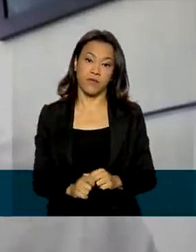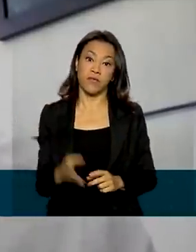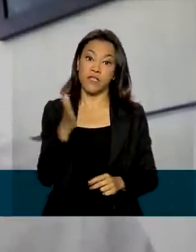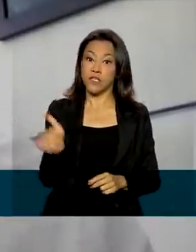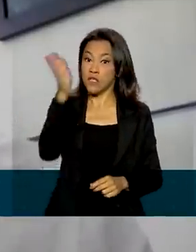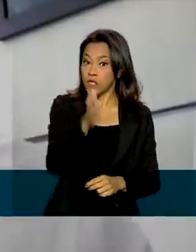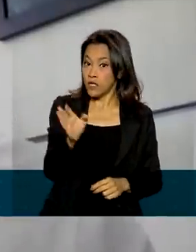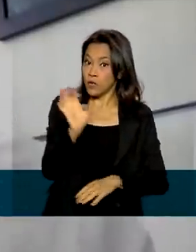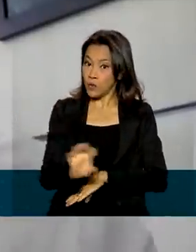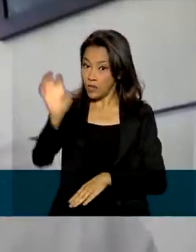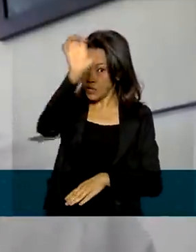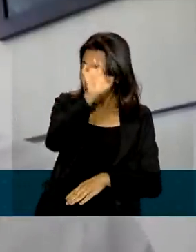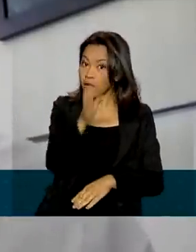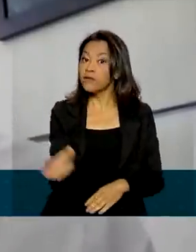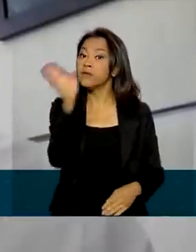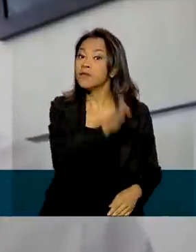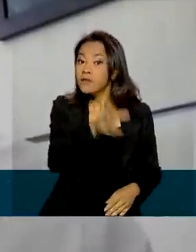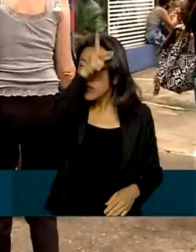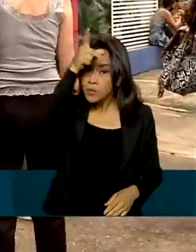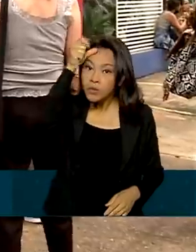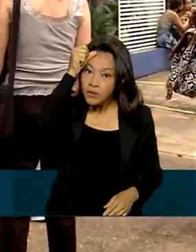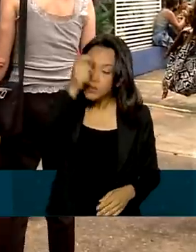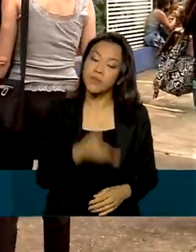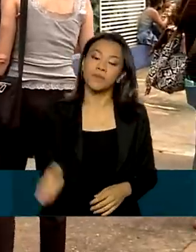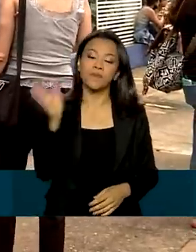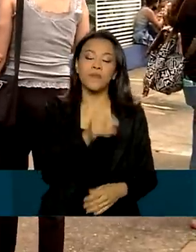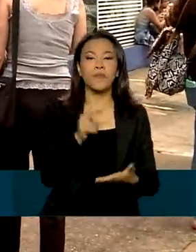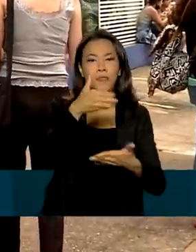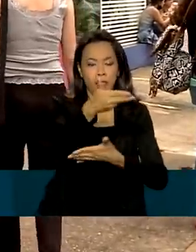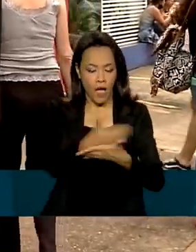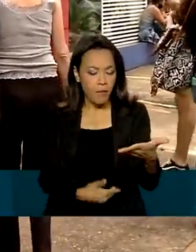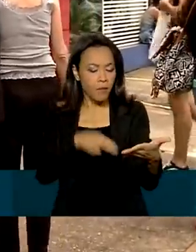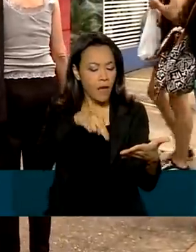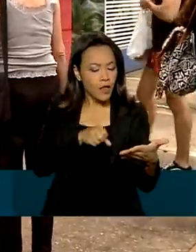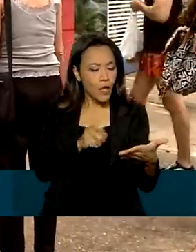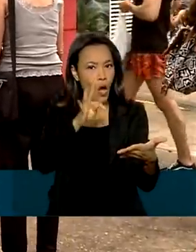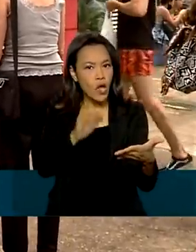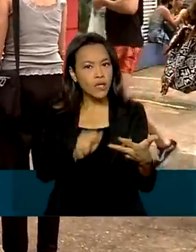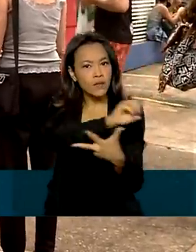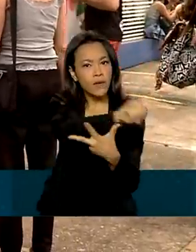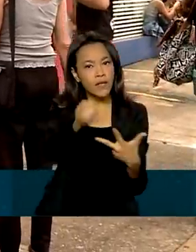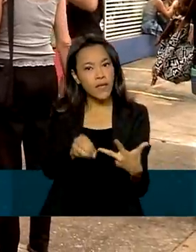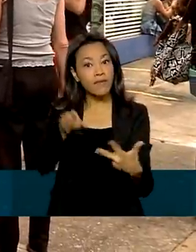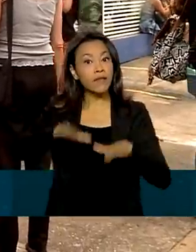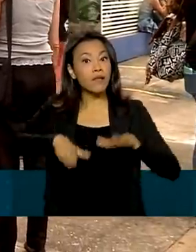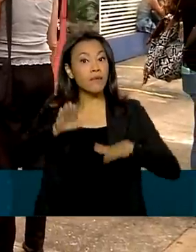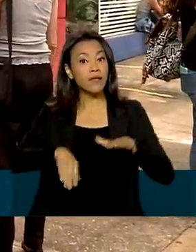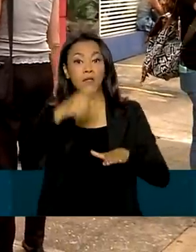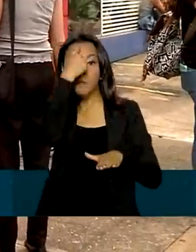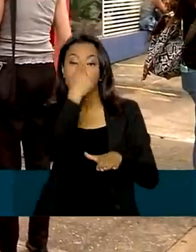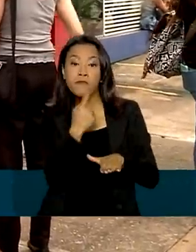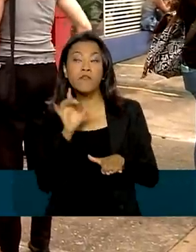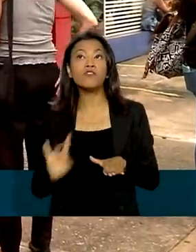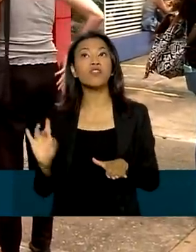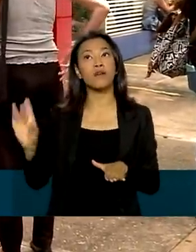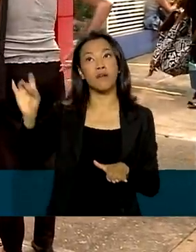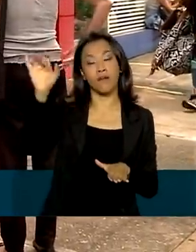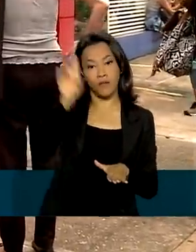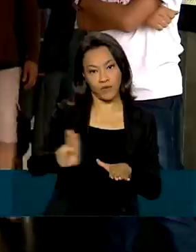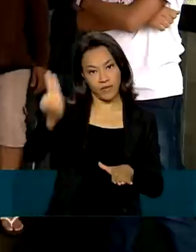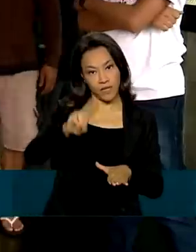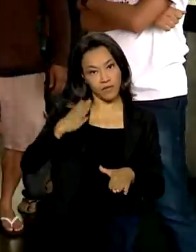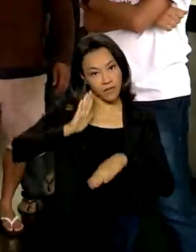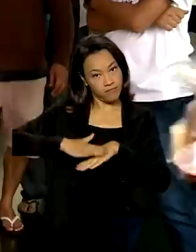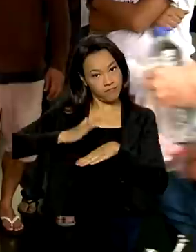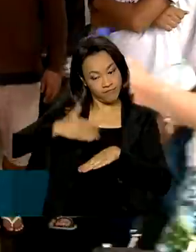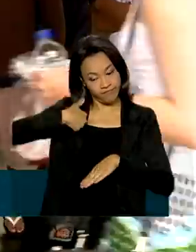estaduais e municipais. A nota do Enem pode variar de acordo com a instituição pública que o candidato escolher pelo Sisu.